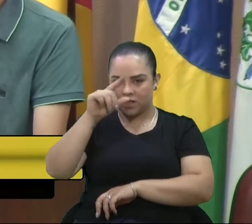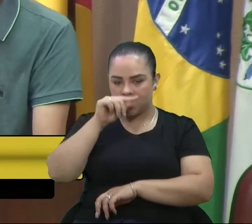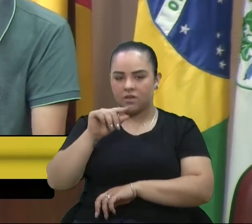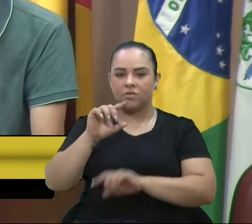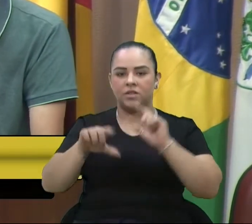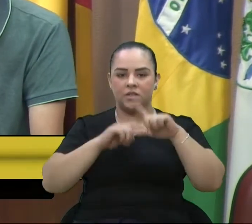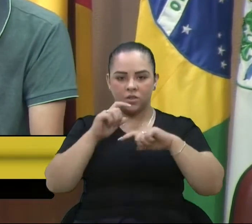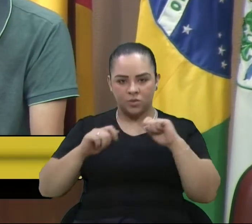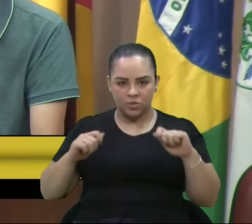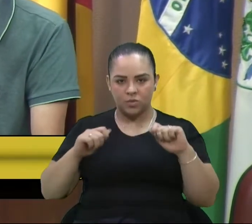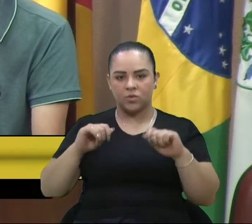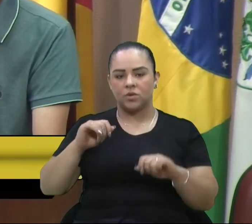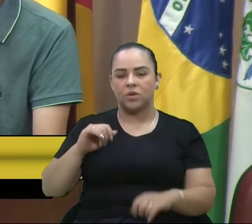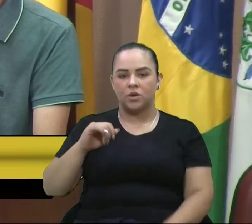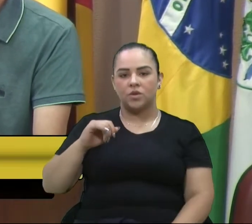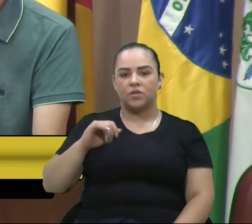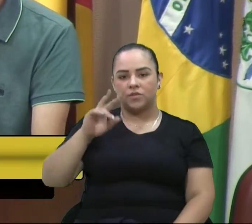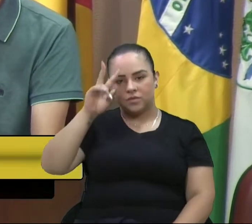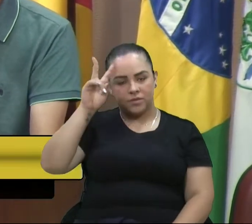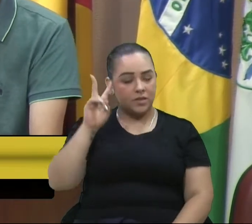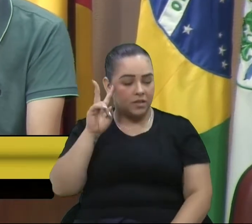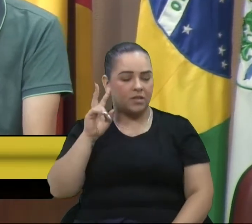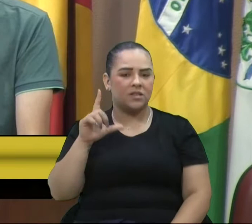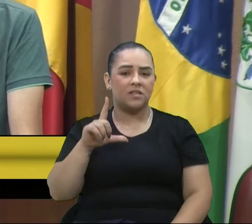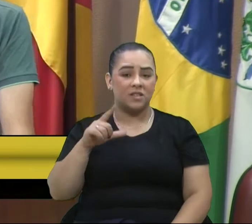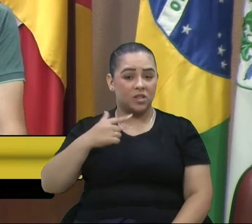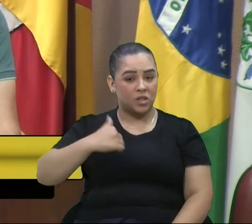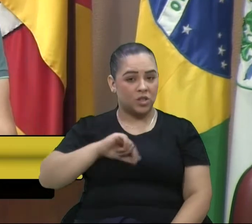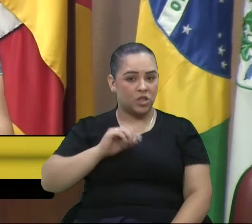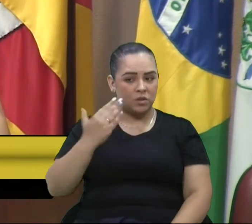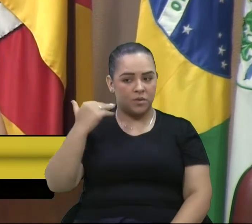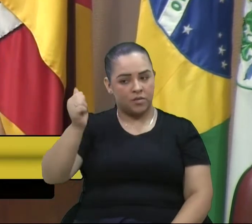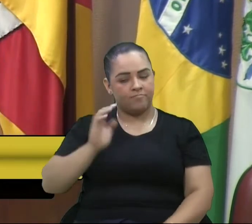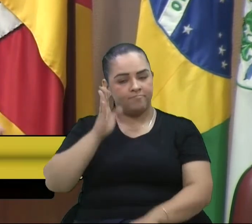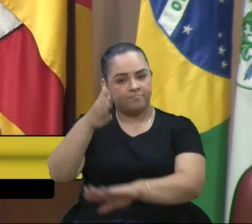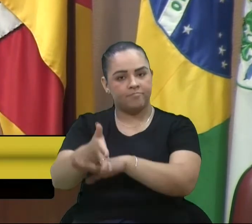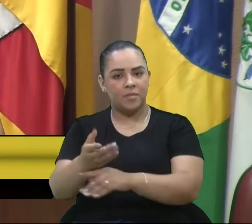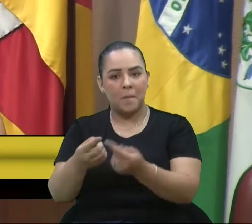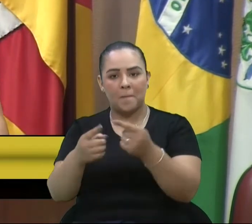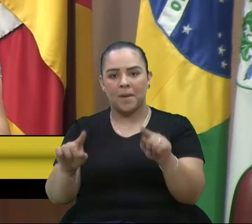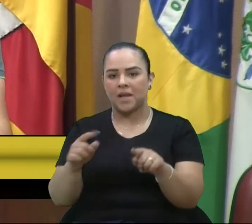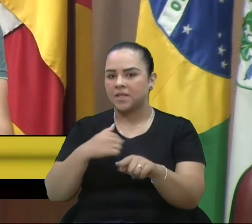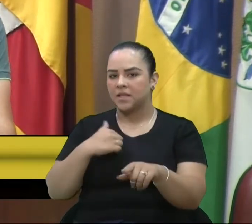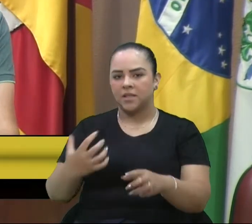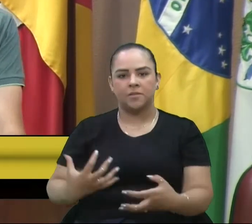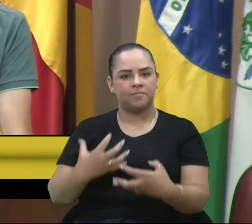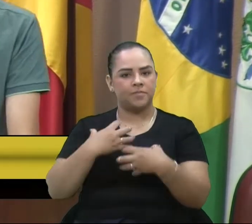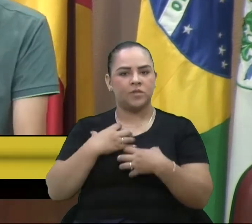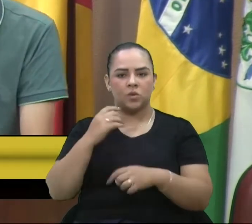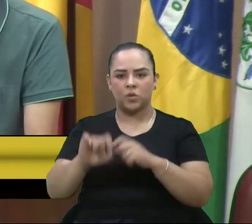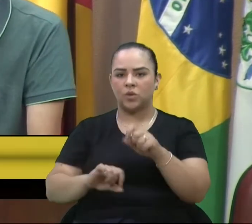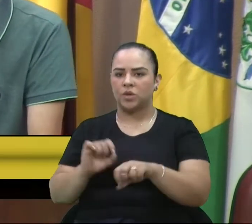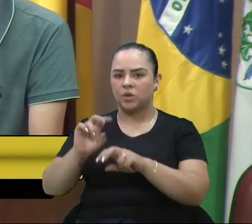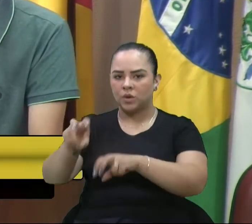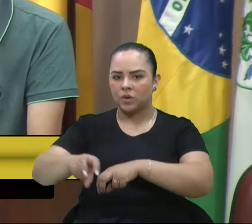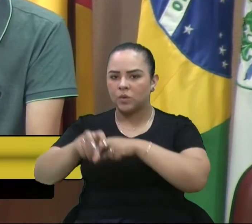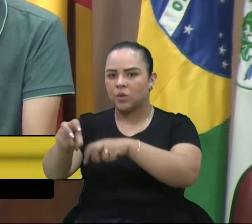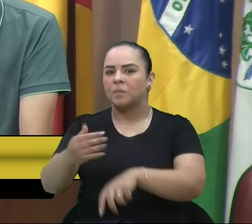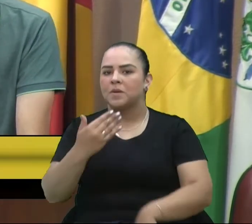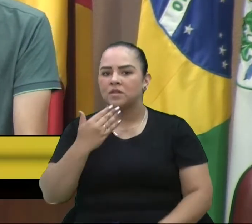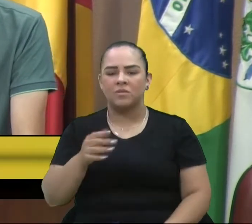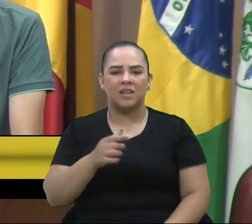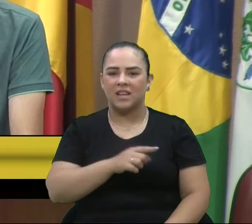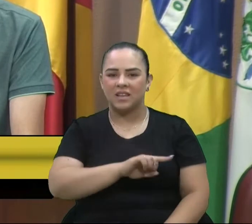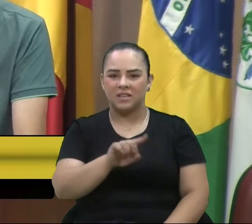os demais, que às vezes somos chamados, estamos lá presentes. se for possível uma parte, vereador. Mas eu sinto que o que que os agricultores estão pedindo, eles não